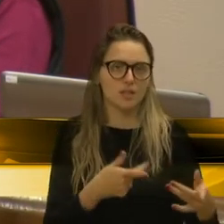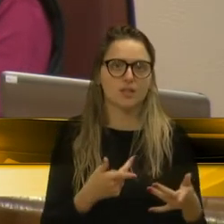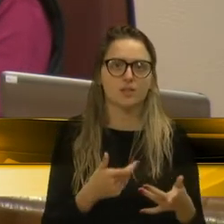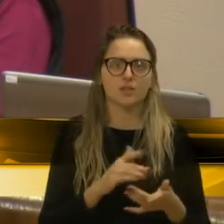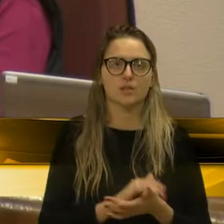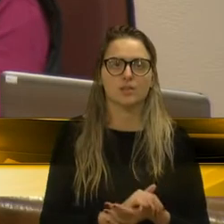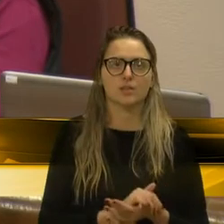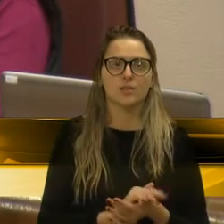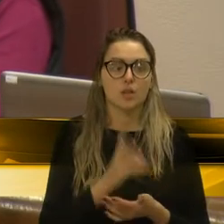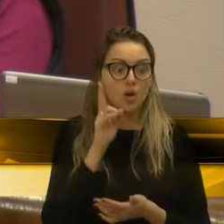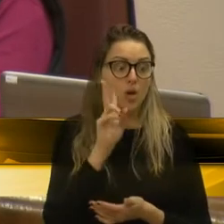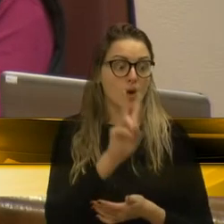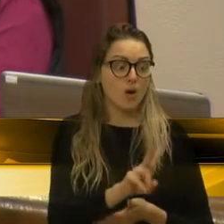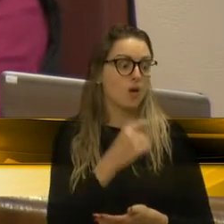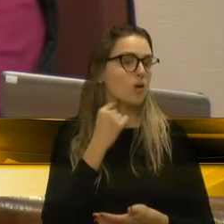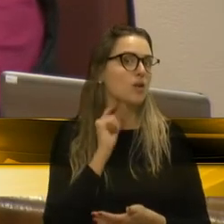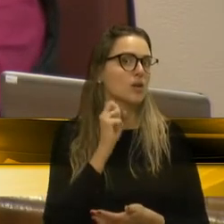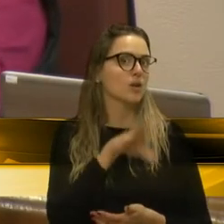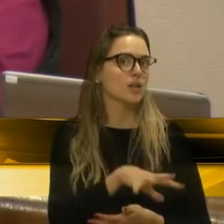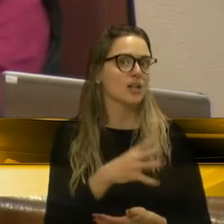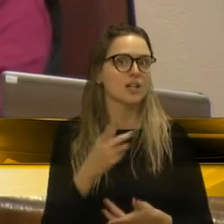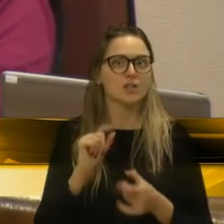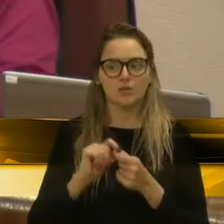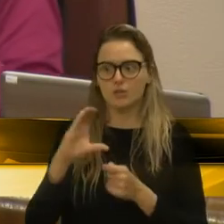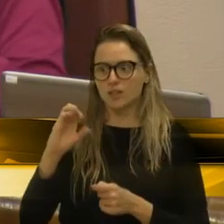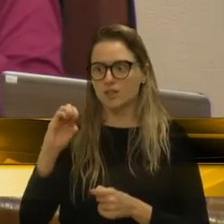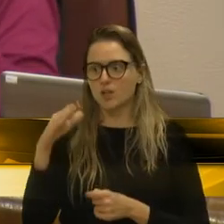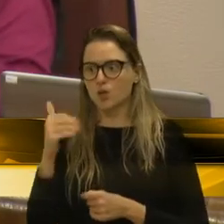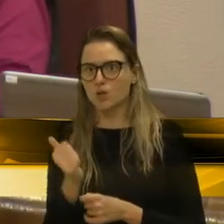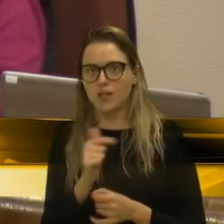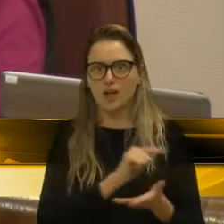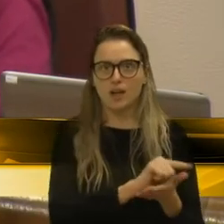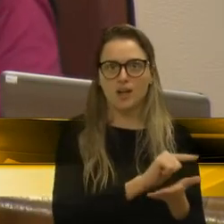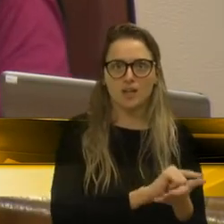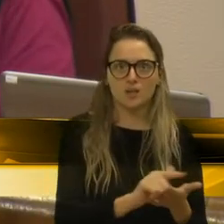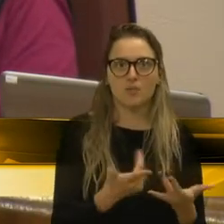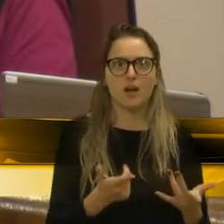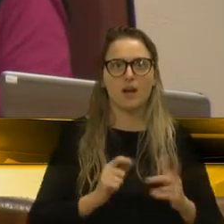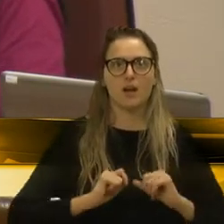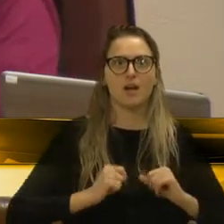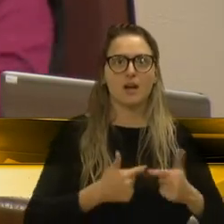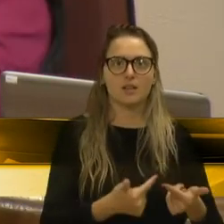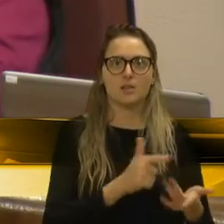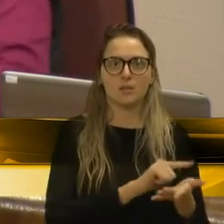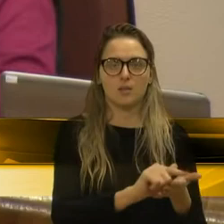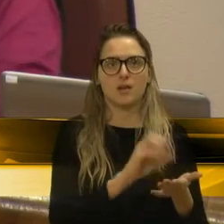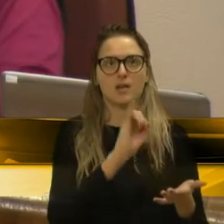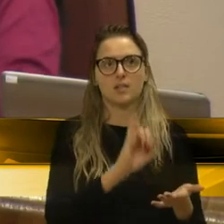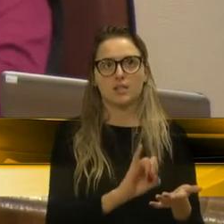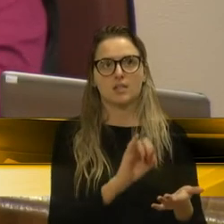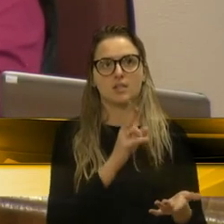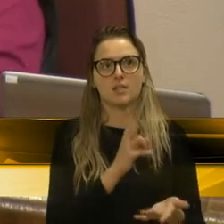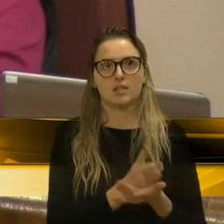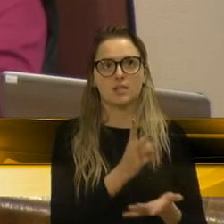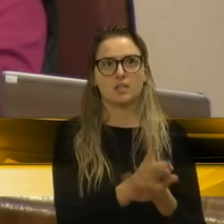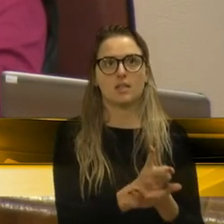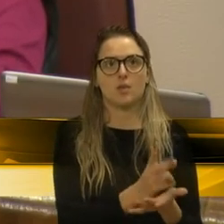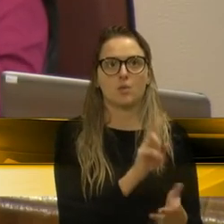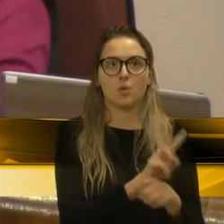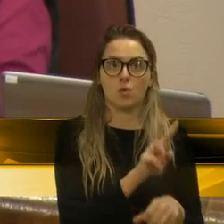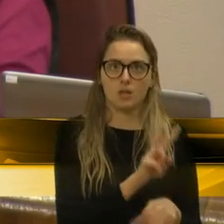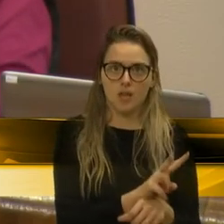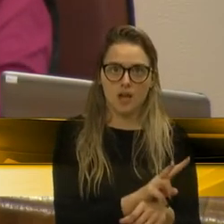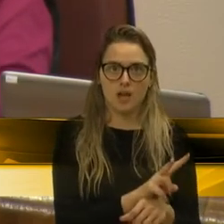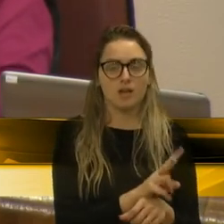Olha o lixo, manda para a Codeca dar uma olhadinha, ações preventivas, porque, se o local for bem cuidado, inibe a